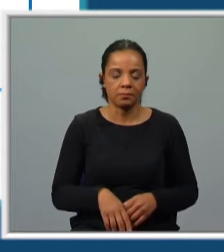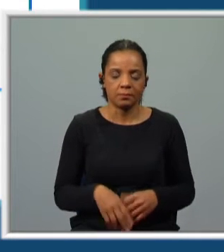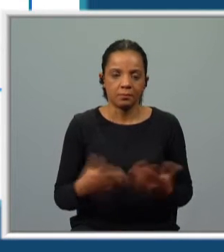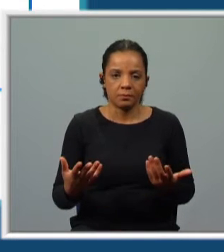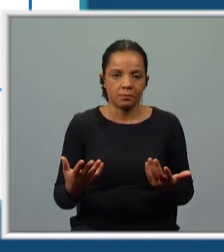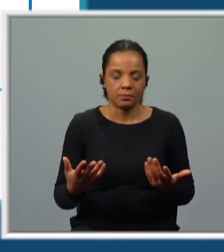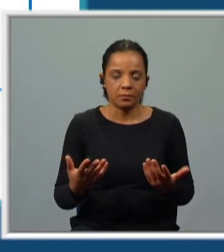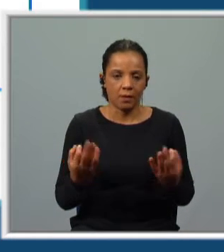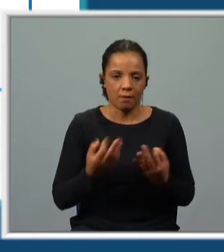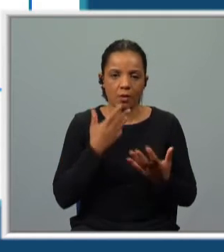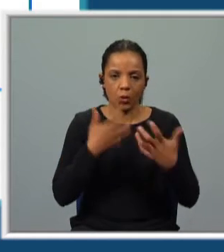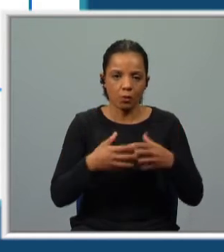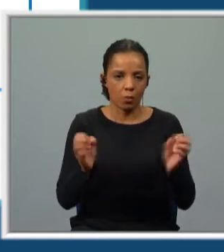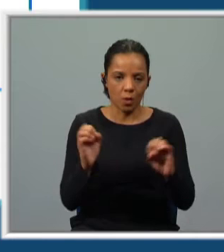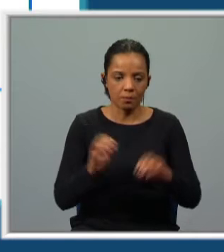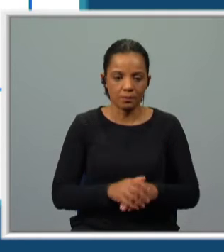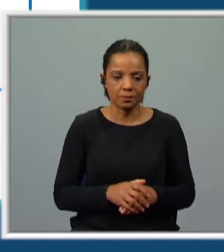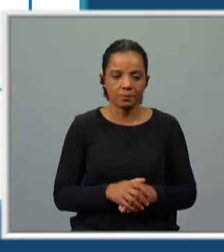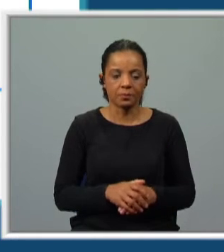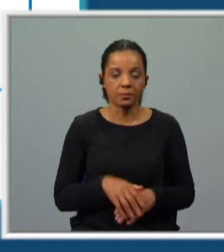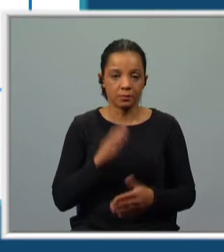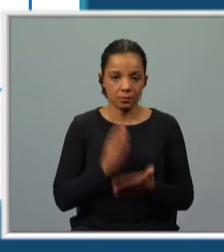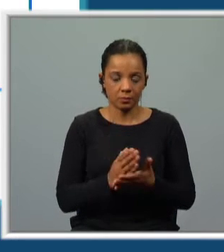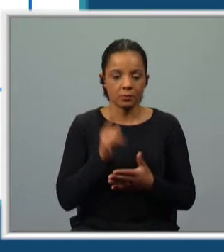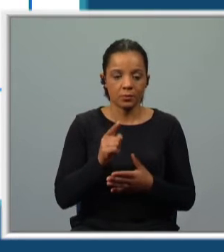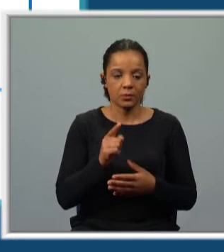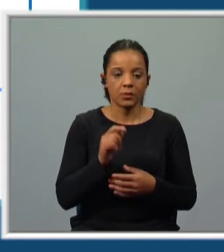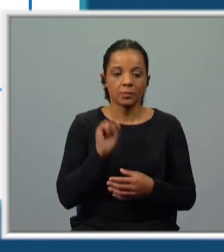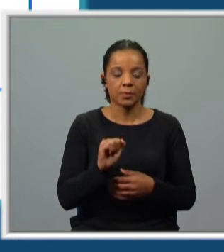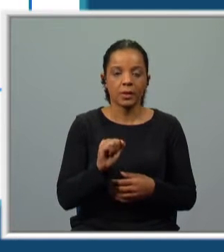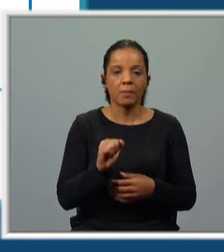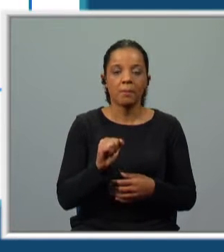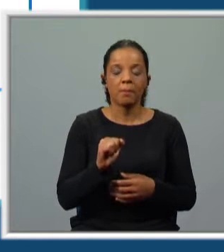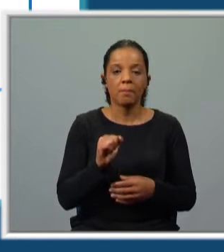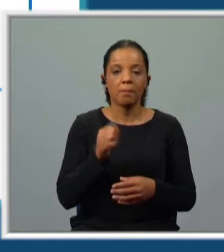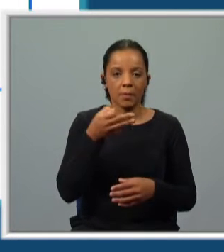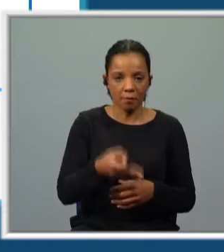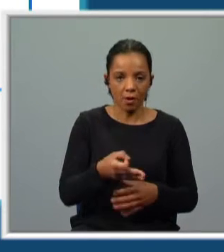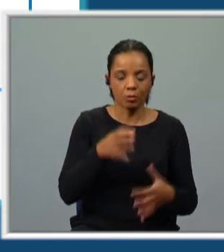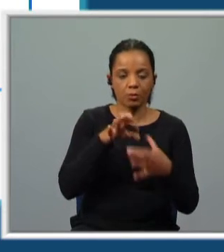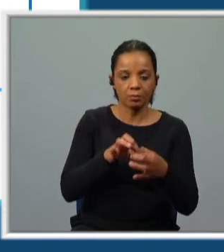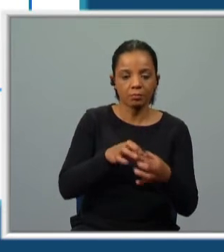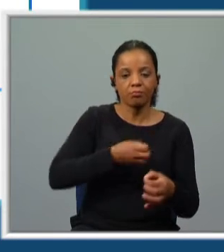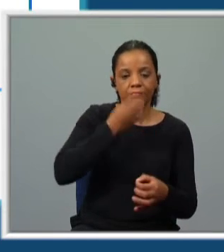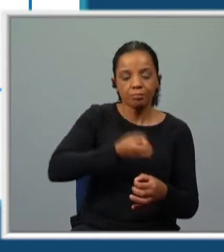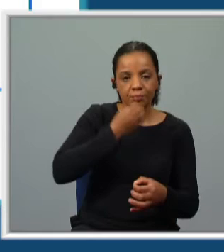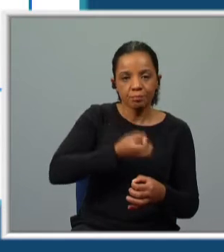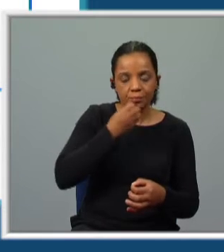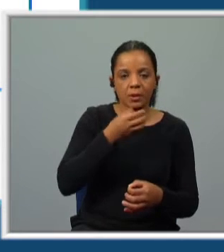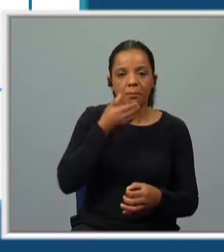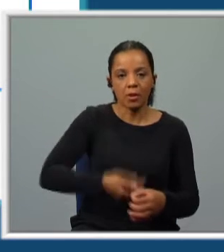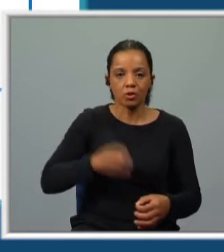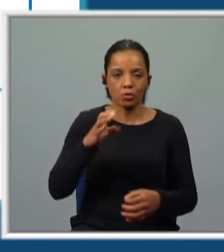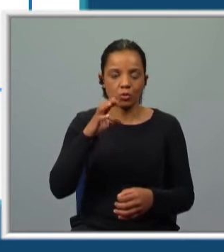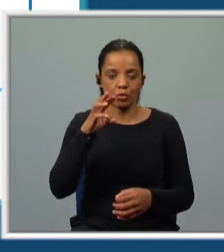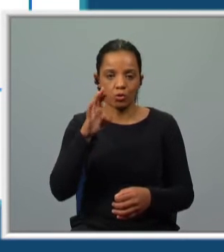indubitável. E por fim, o tempo do perfeito centra-se no momento da narração do Mestre João. Portanto, o tempo do